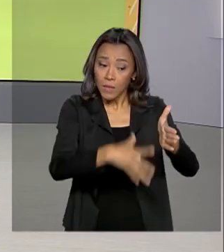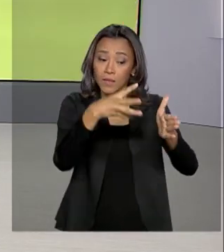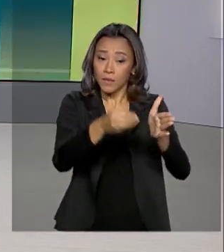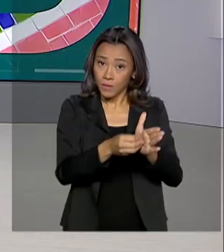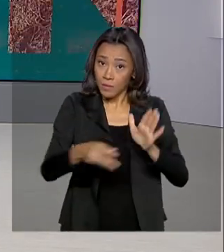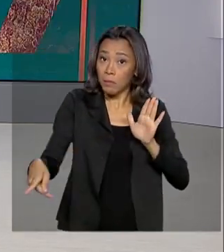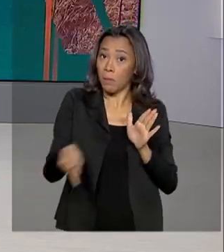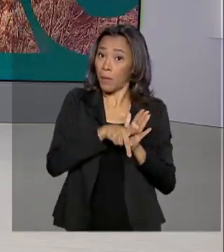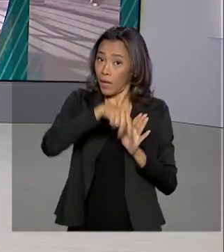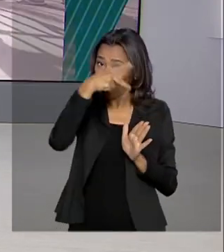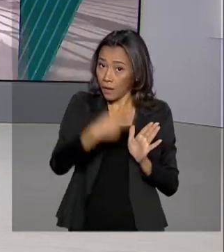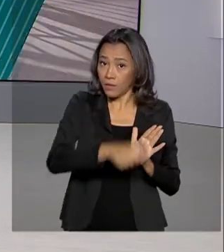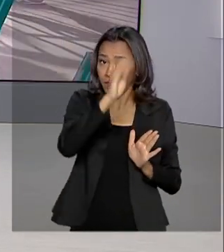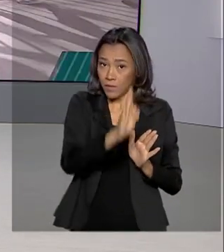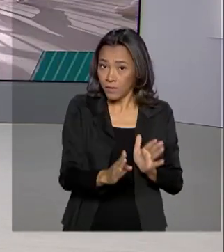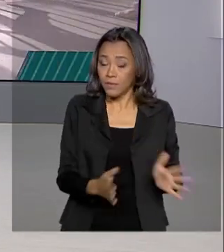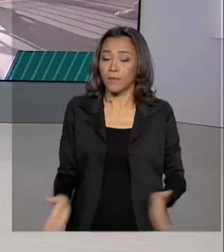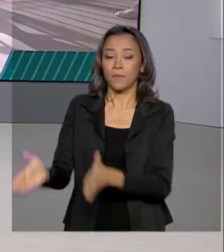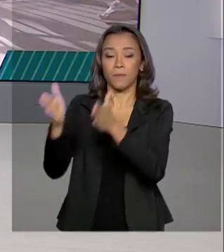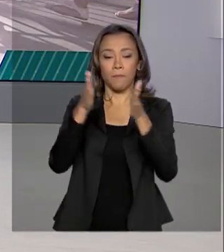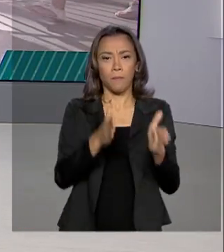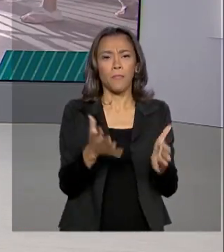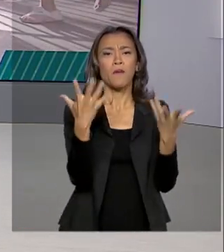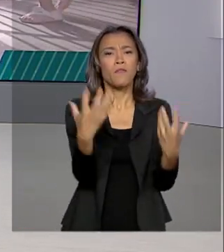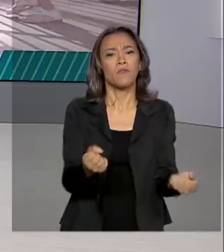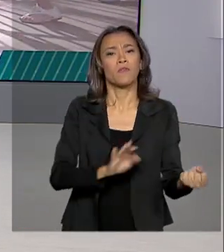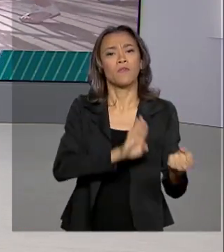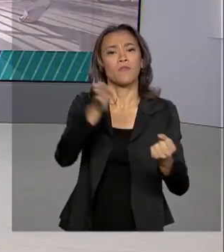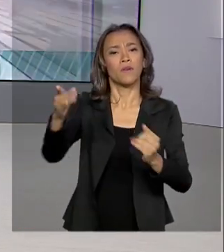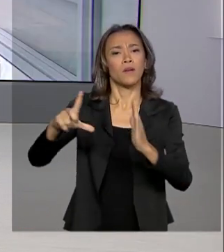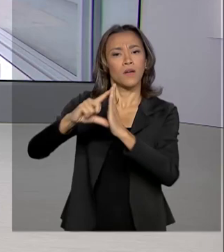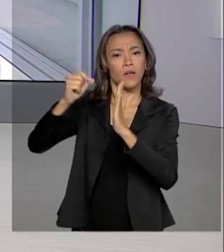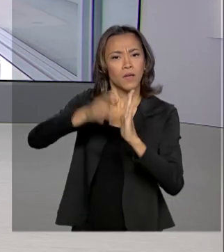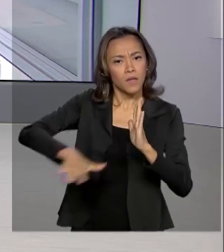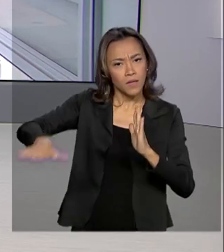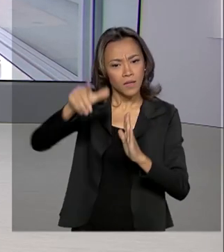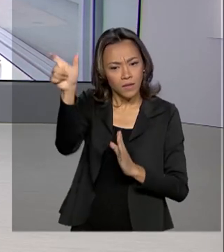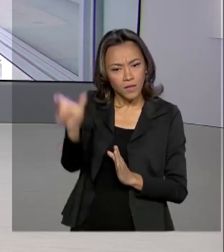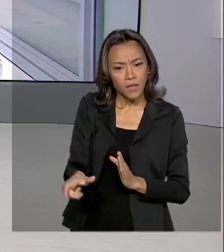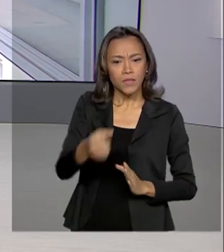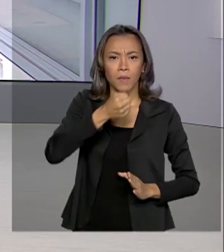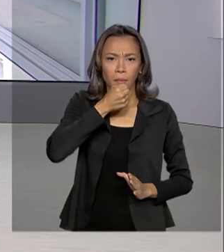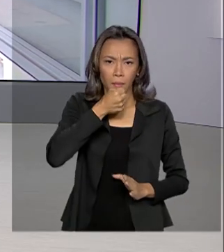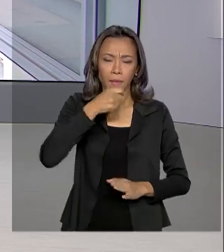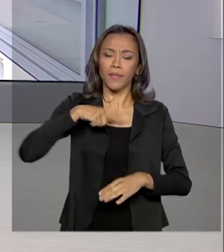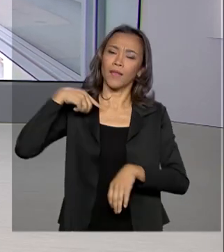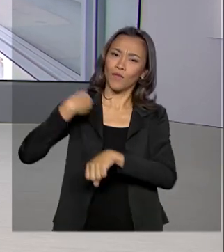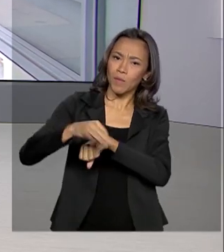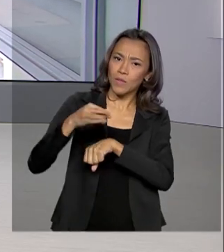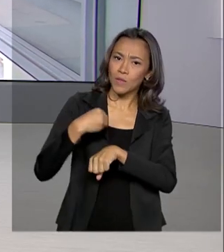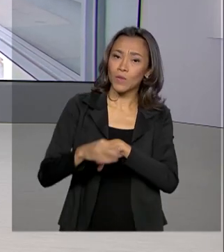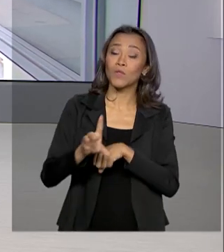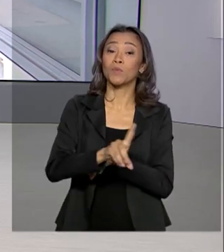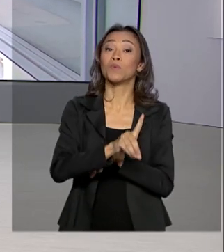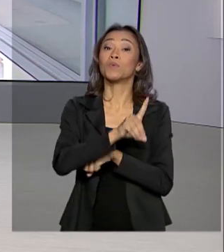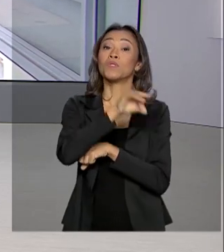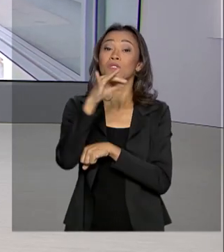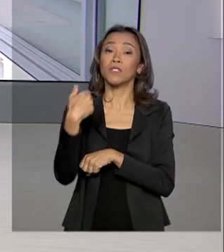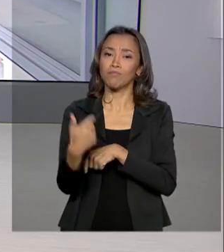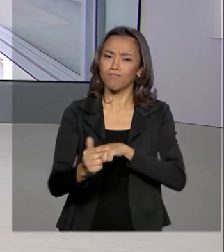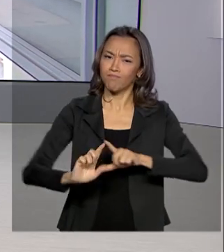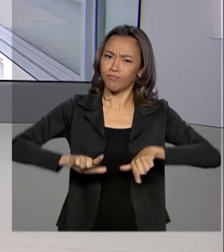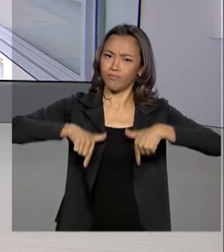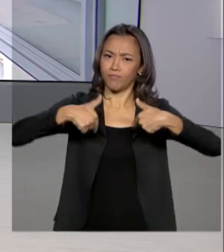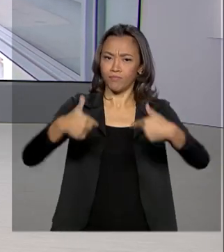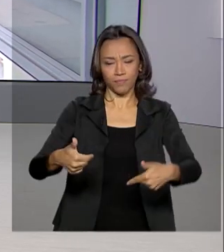E agora vamos até o Palácio do Planalto conversar com a repórter Luciana Colares de Holanda, que tem as informações sobre o dia do presidente. Lu, bom